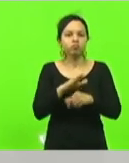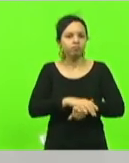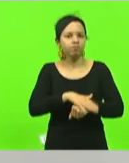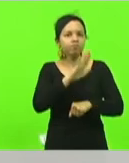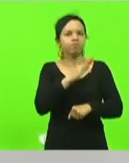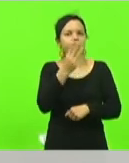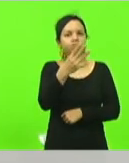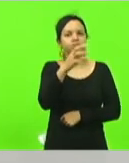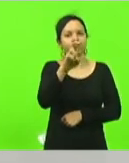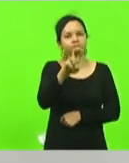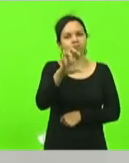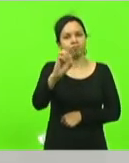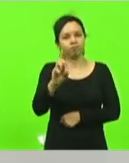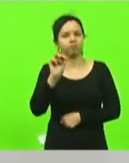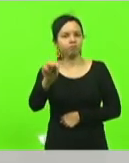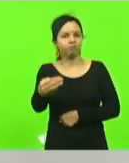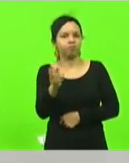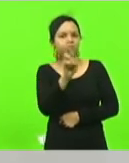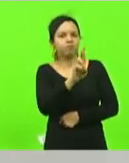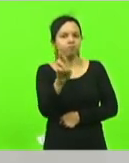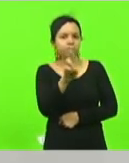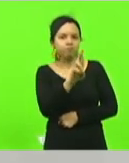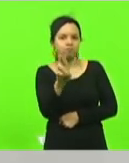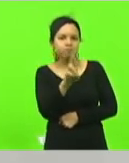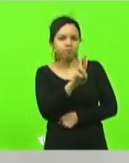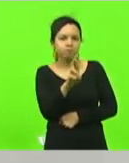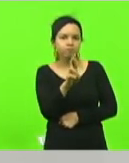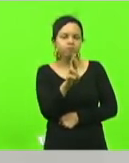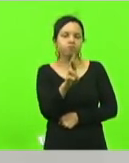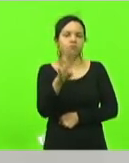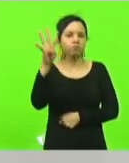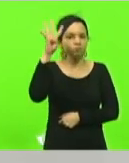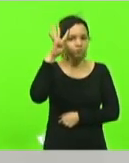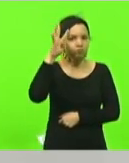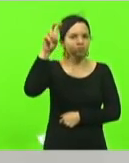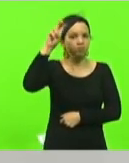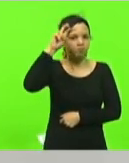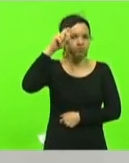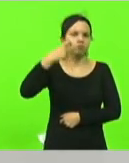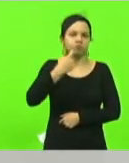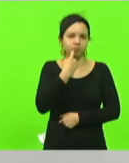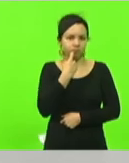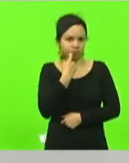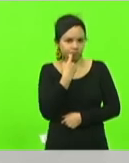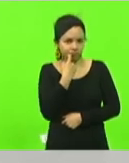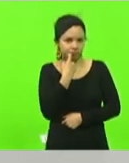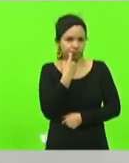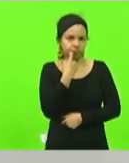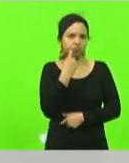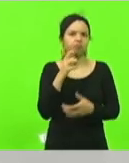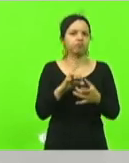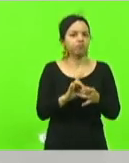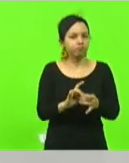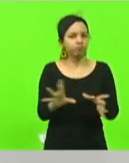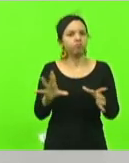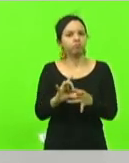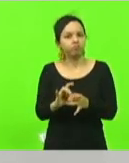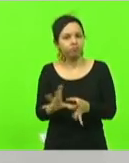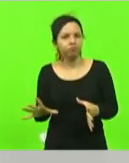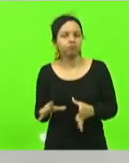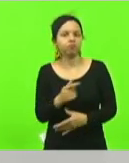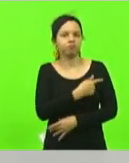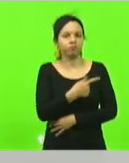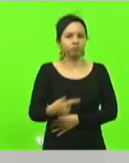350 milhões de reais de quarta quinta e sexta-feira desvinculado do governo do